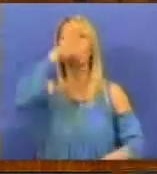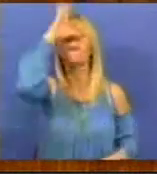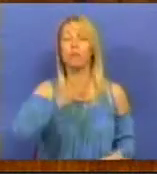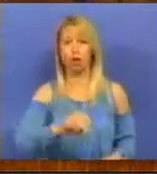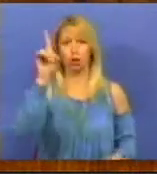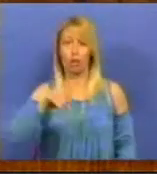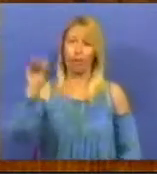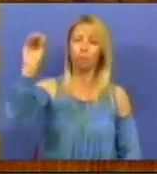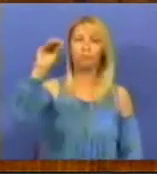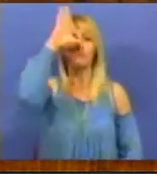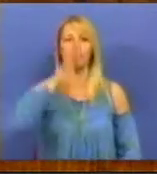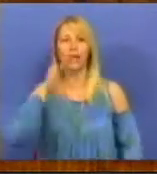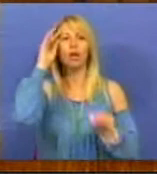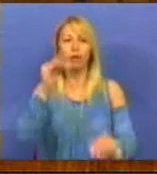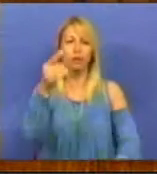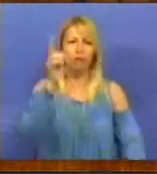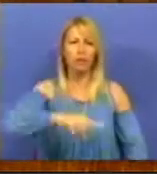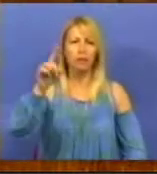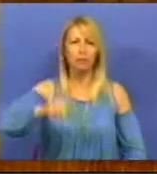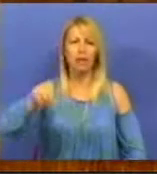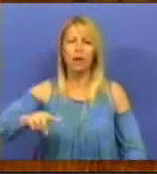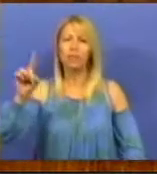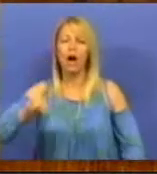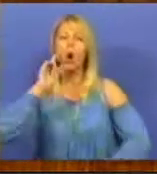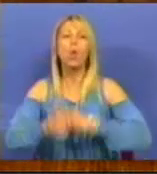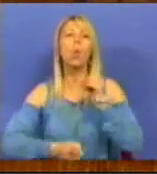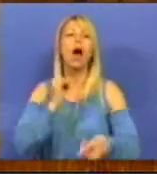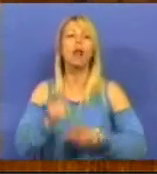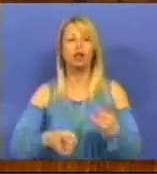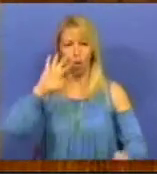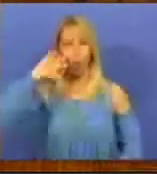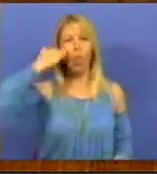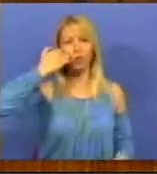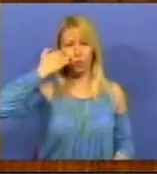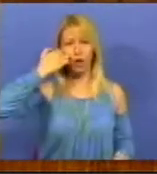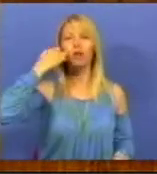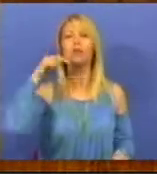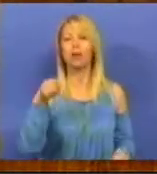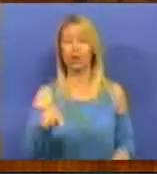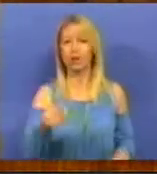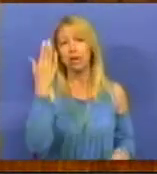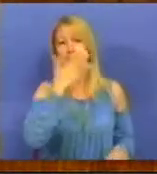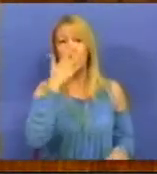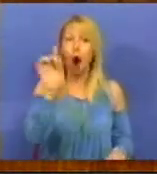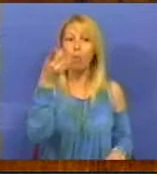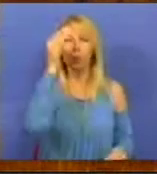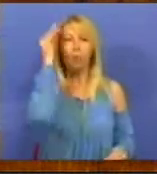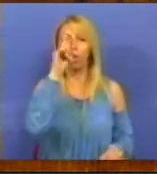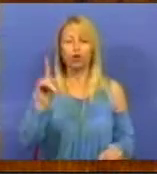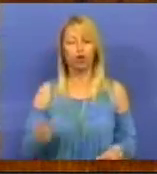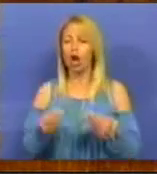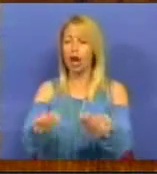Ministério da Educação, vezes sem conta quais são as consequências da não entrega dos objetivos